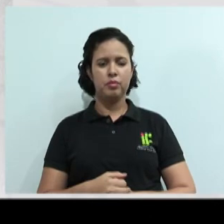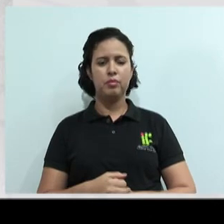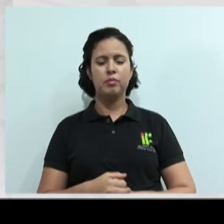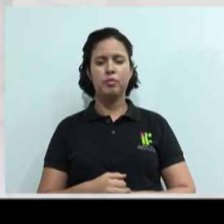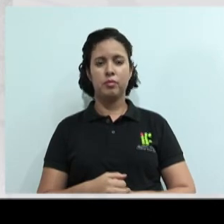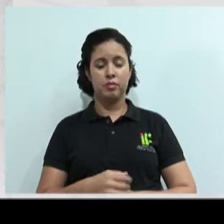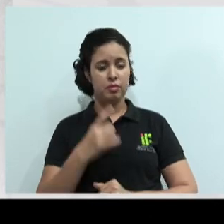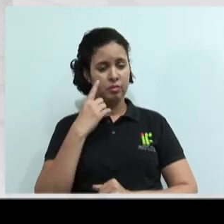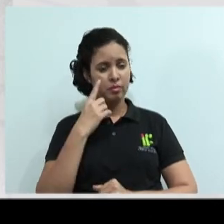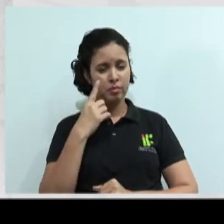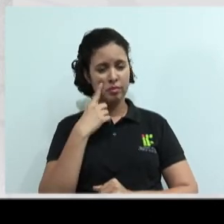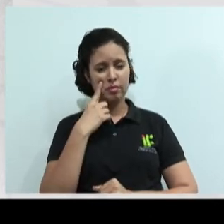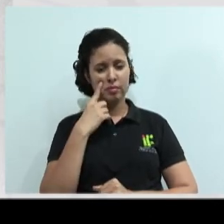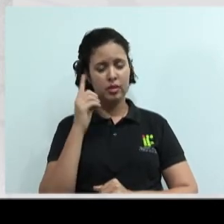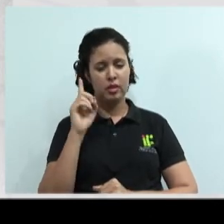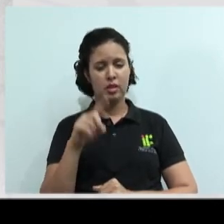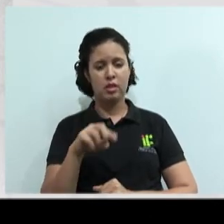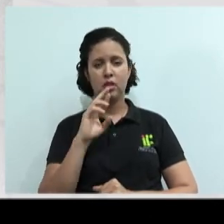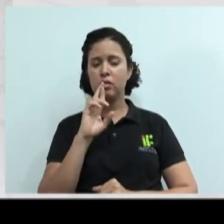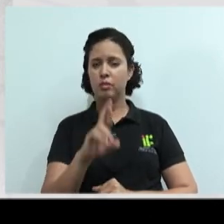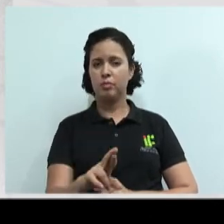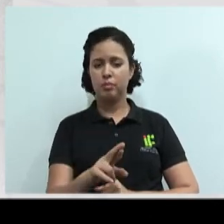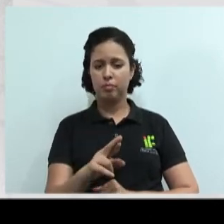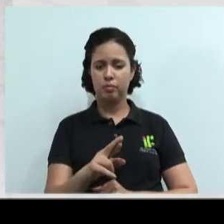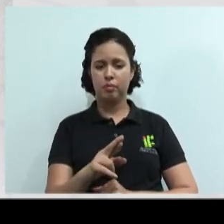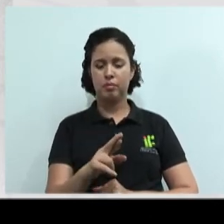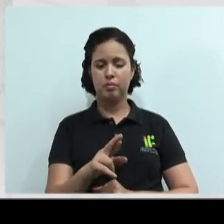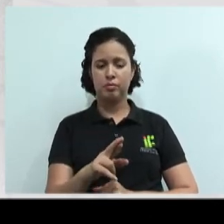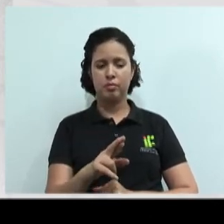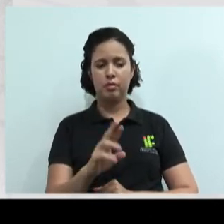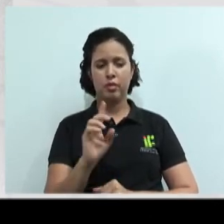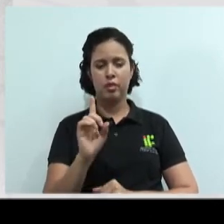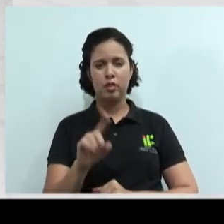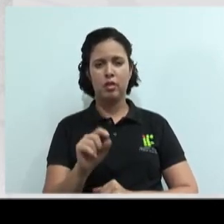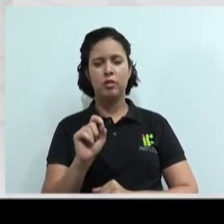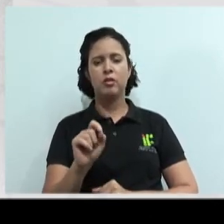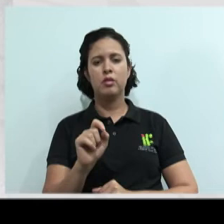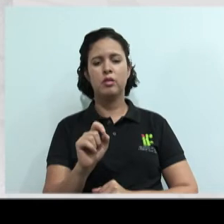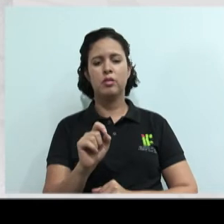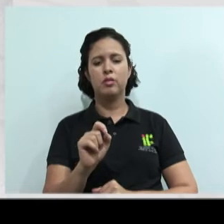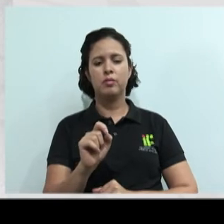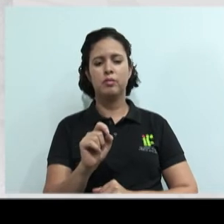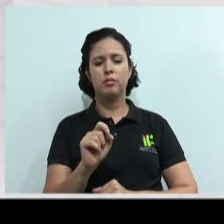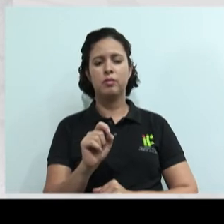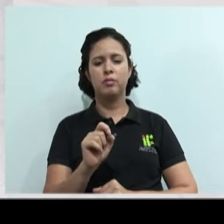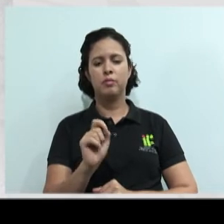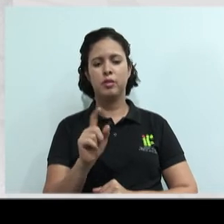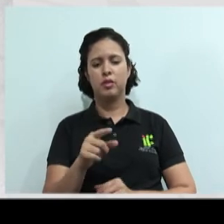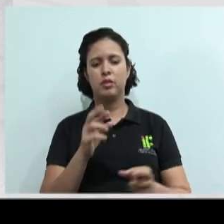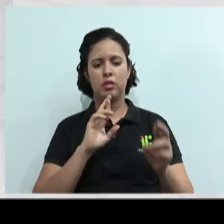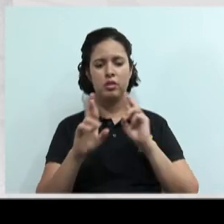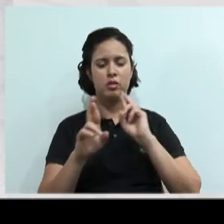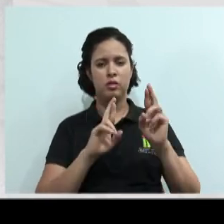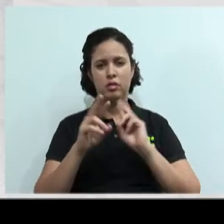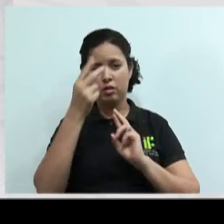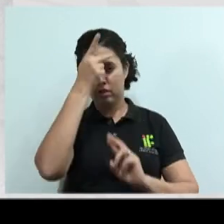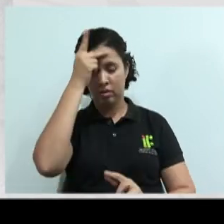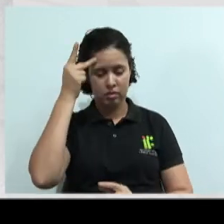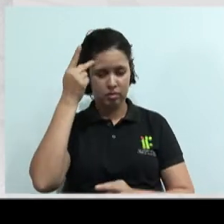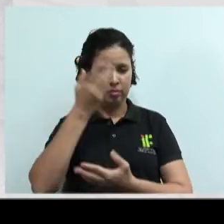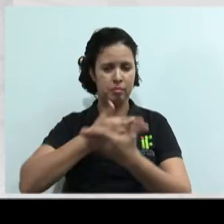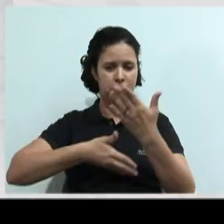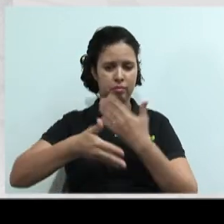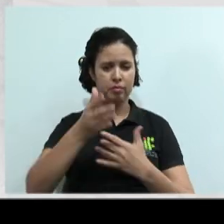acertou. Então nós temos aí a resposta da questão 1, o que é relacionamento interpessoal. É o relacionamento entre as pessoas,